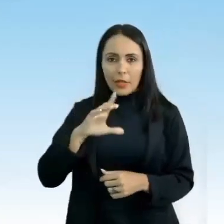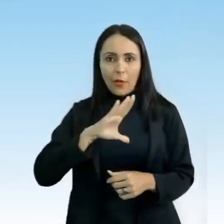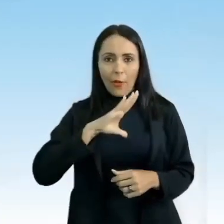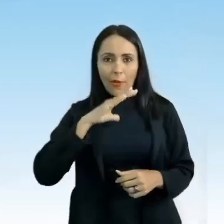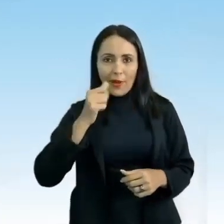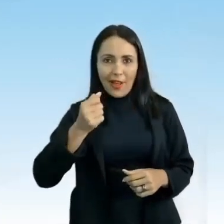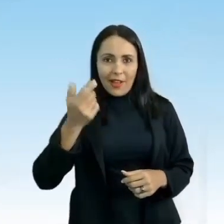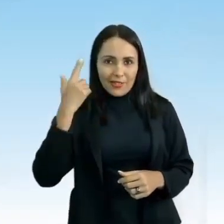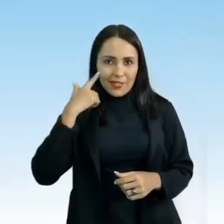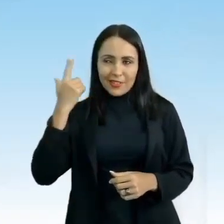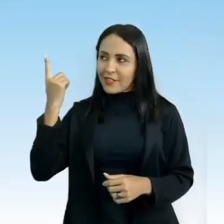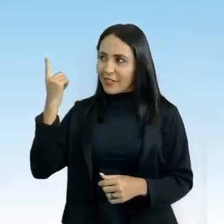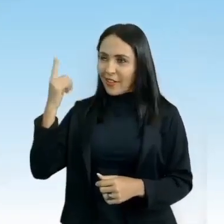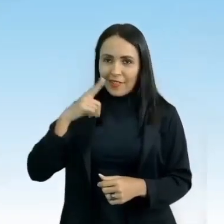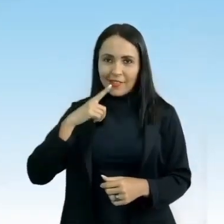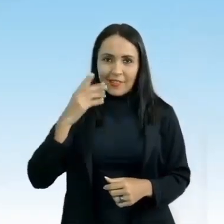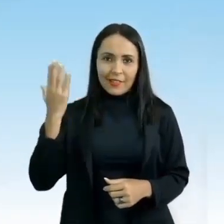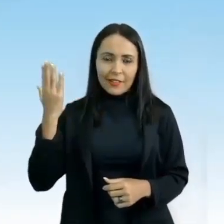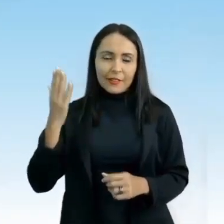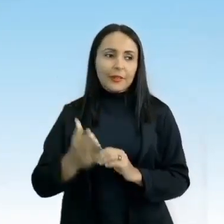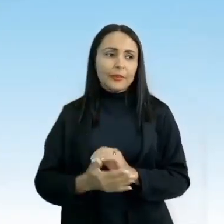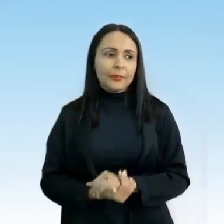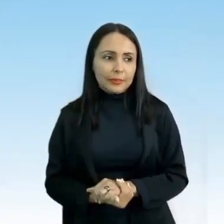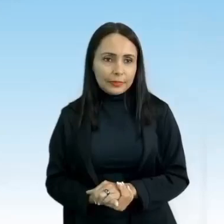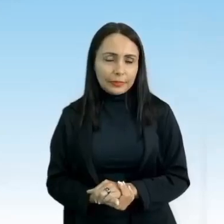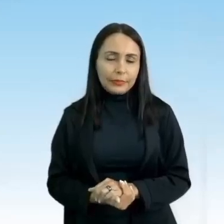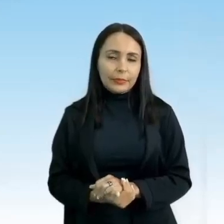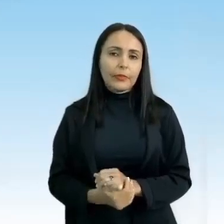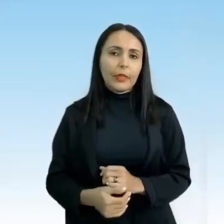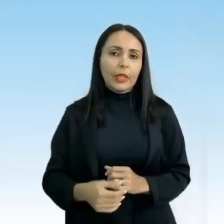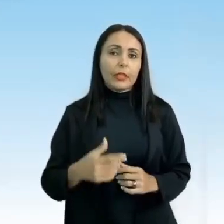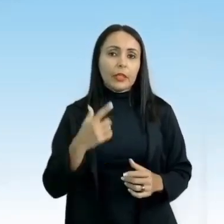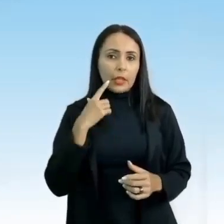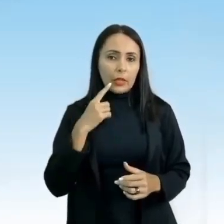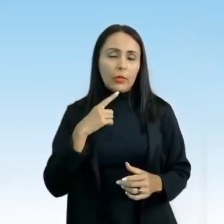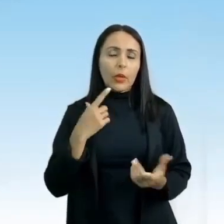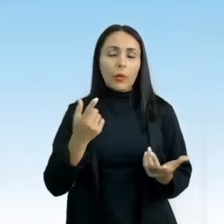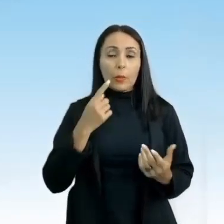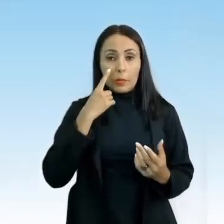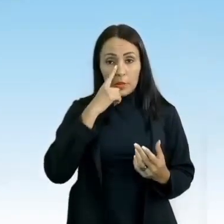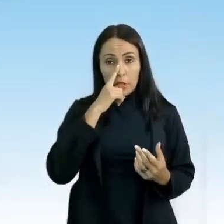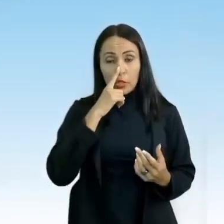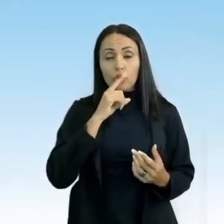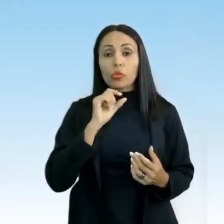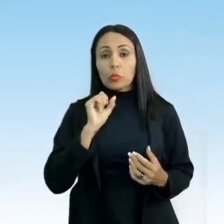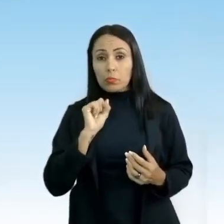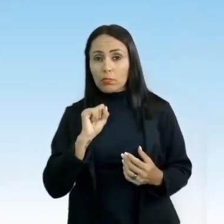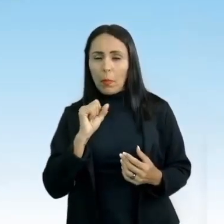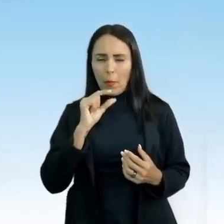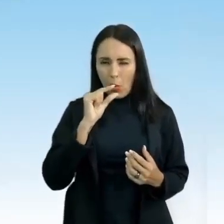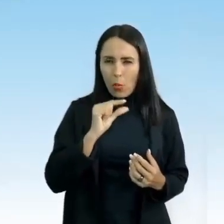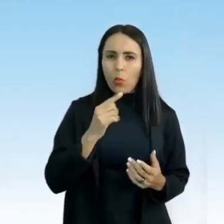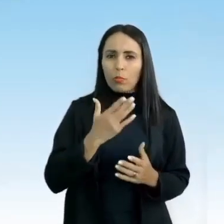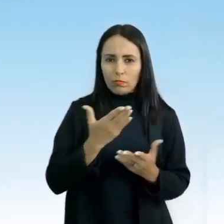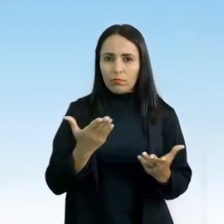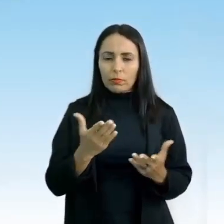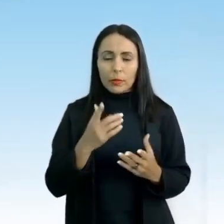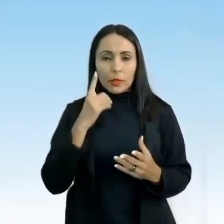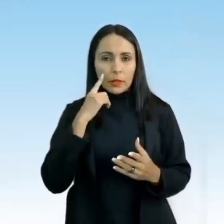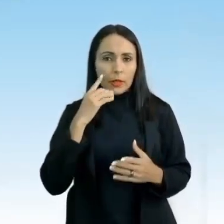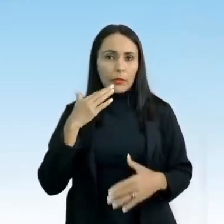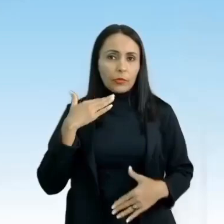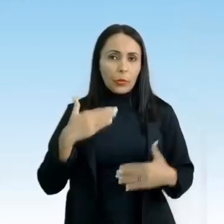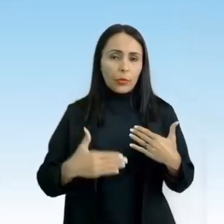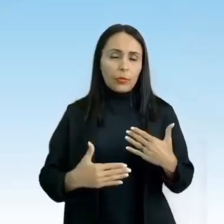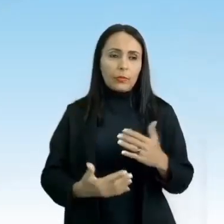de praticar uma dessas? Pois é. Essas atividades aí têm um grau de risco, né? Um grau de risco físico